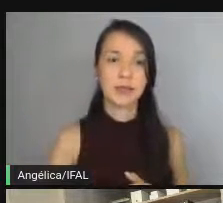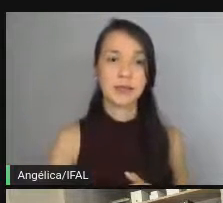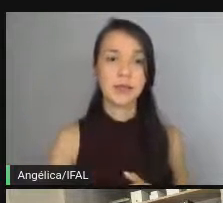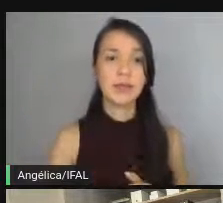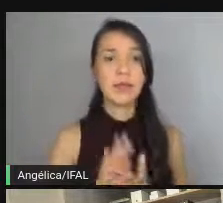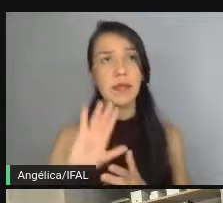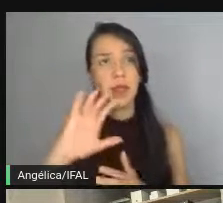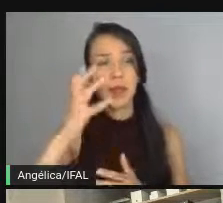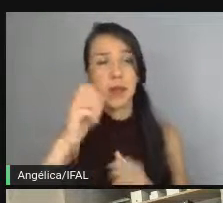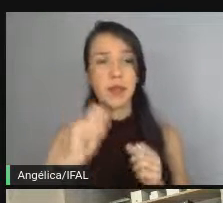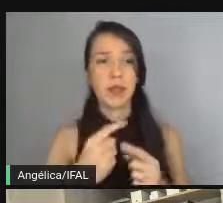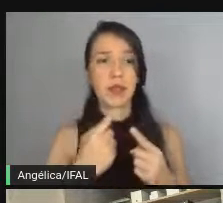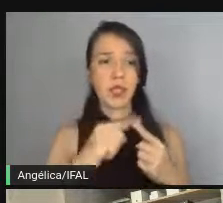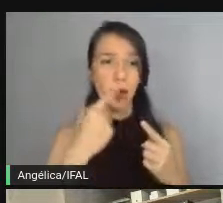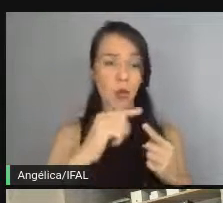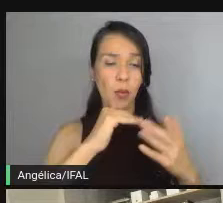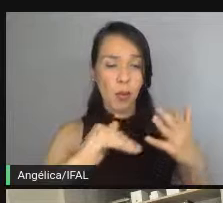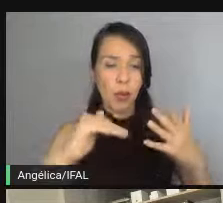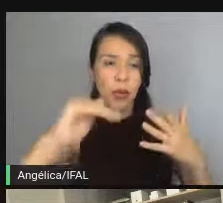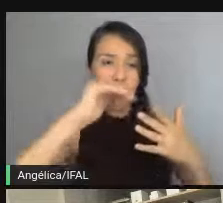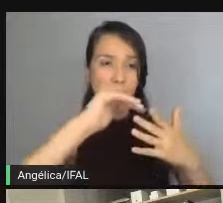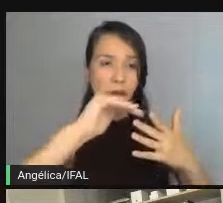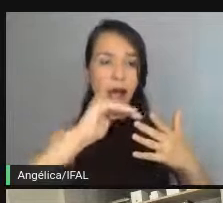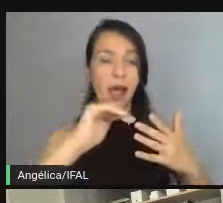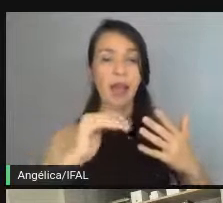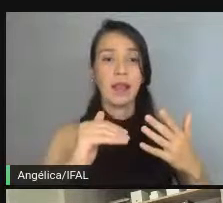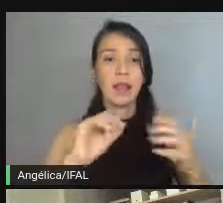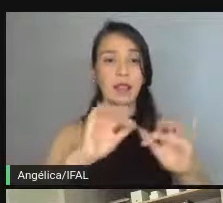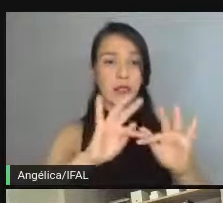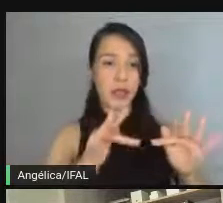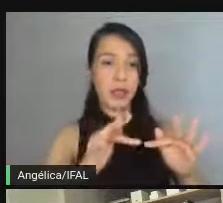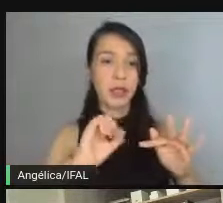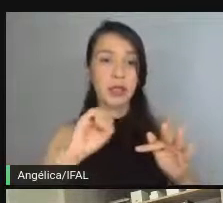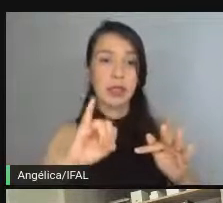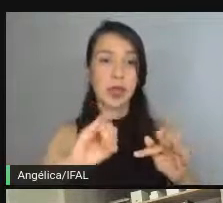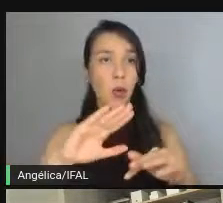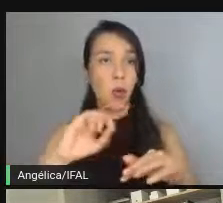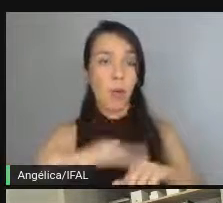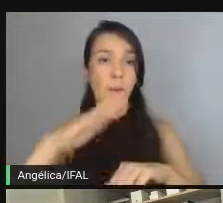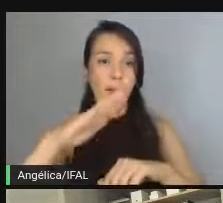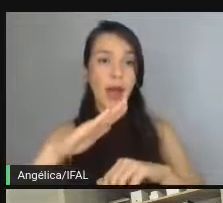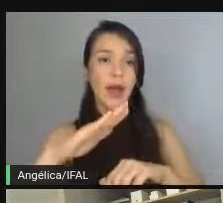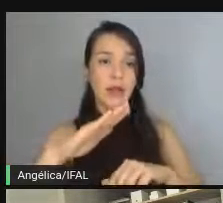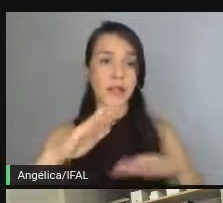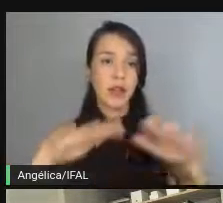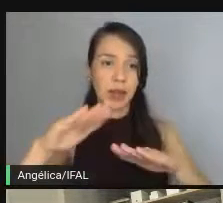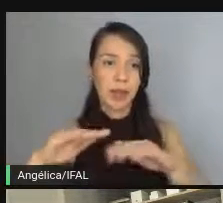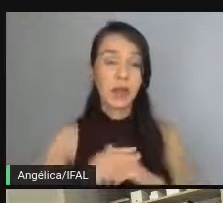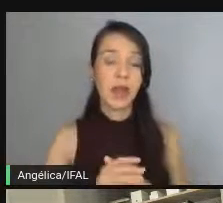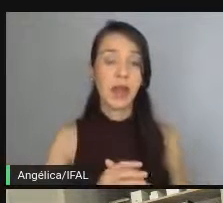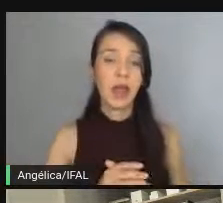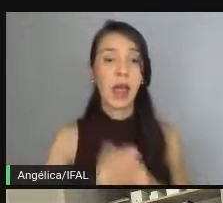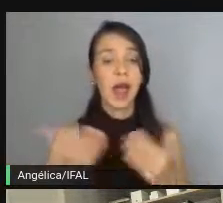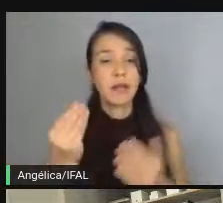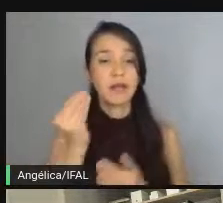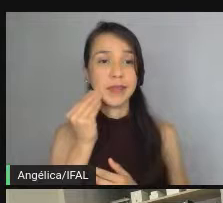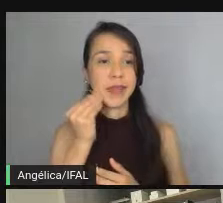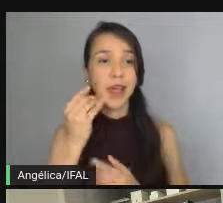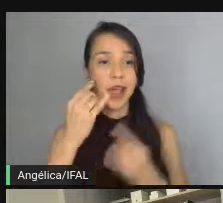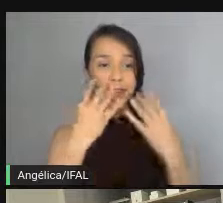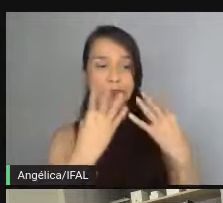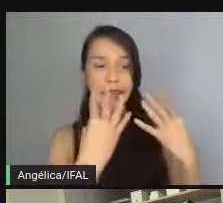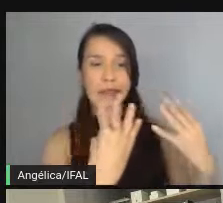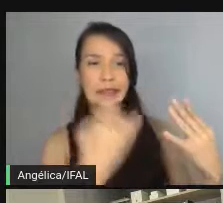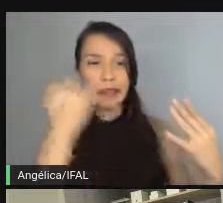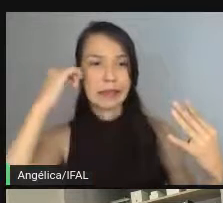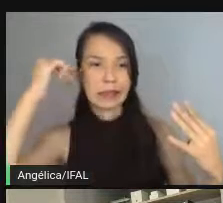Então, de repente, pode ser um pull request por camada se a mudança for simples ou até mais de um pull request por camada. Agora, tentar resistir a tentação